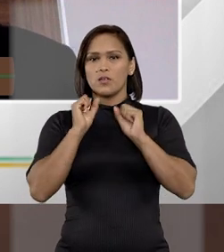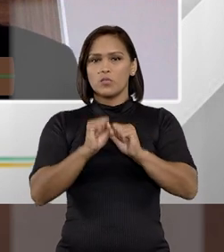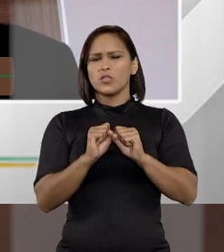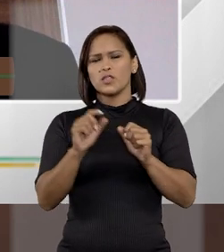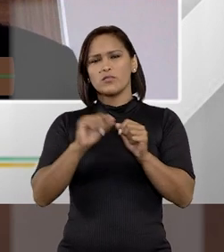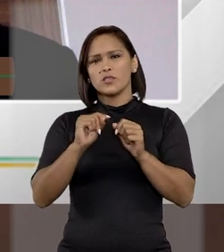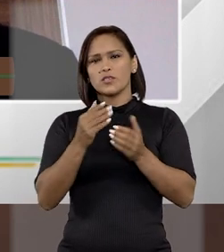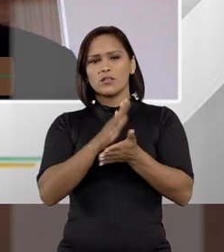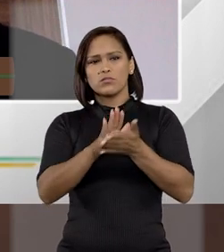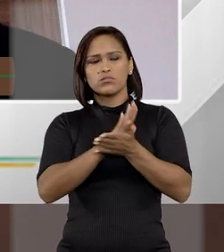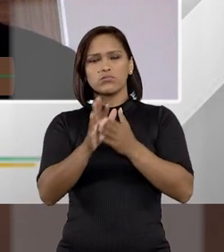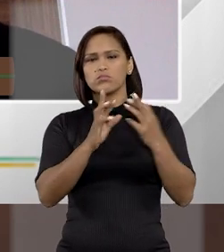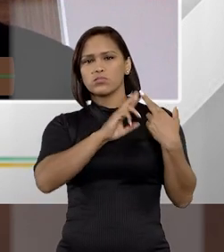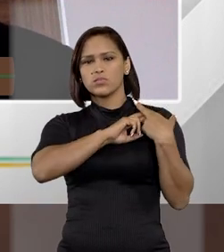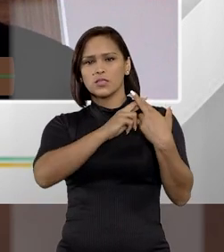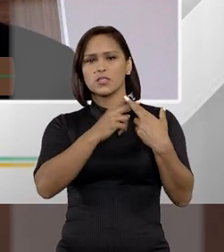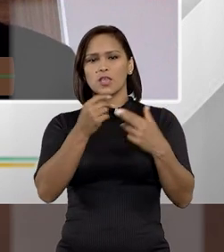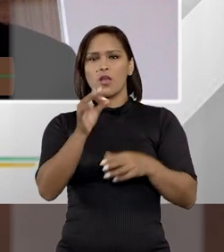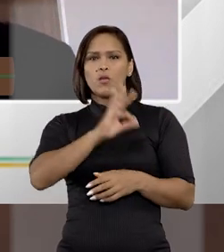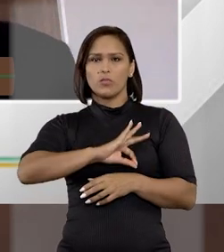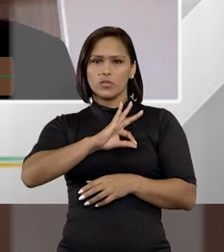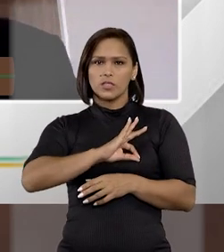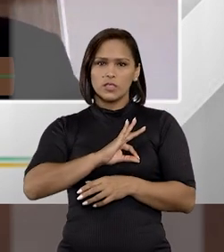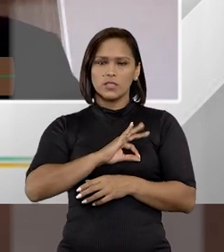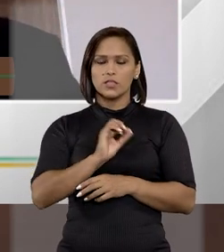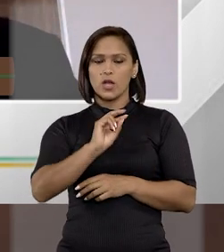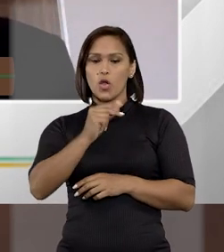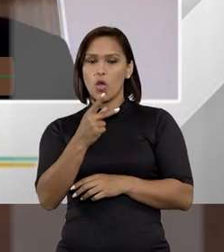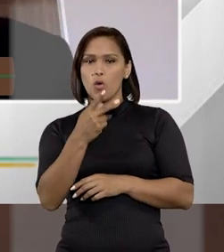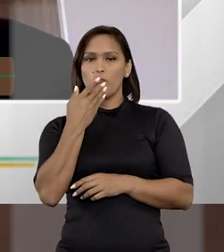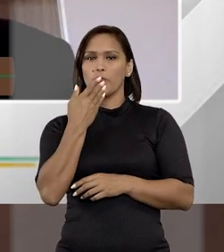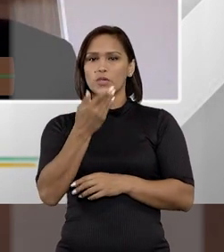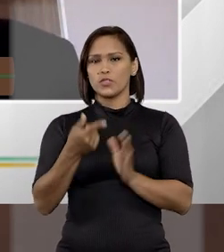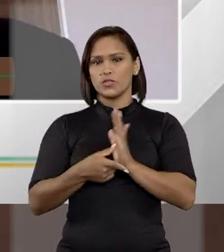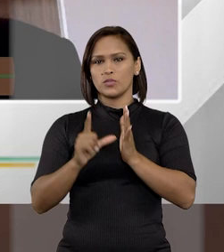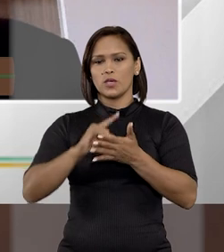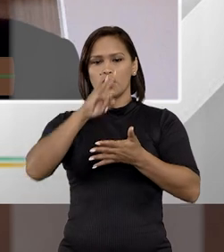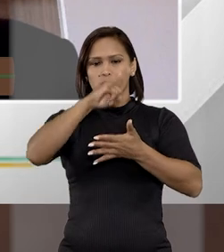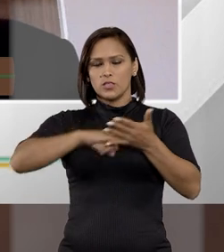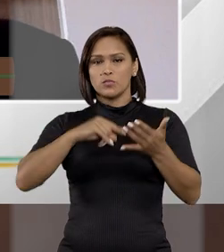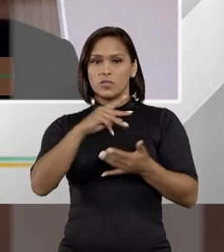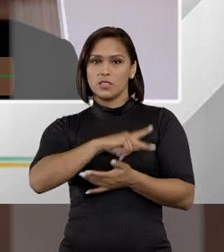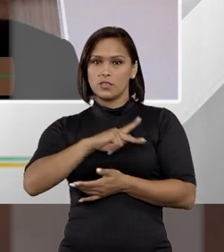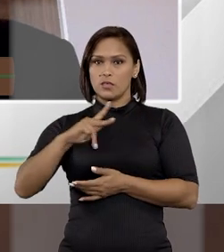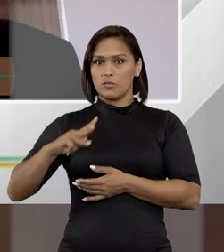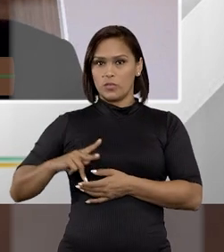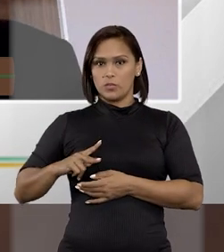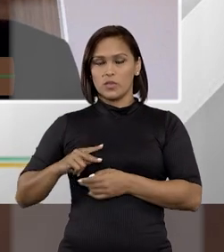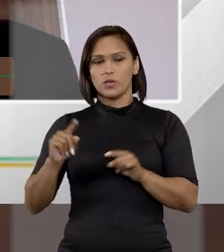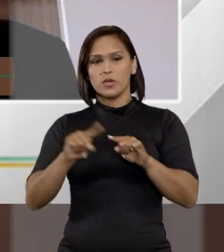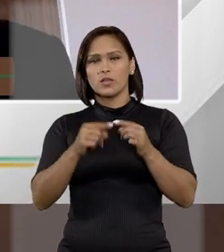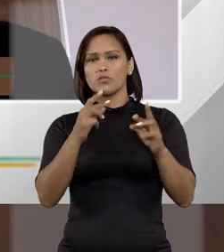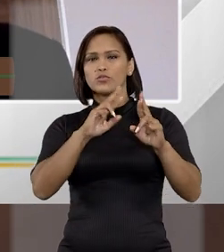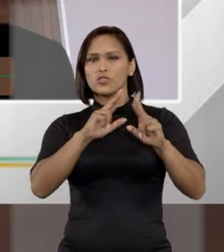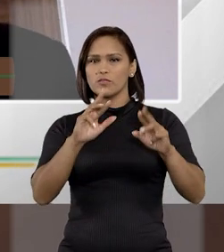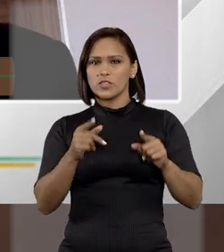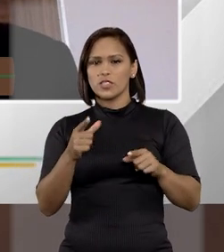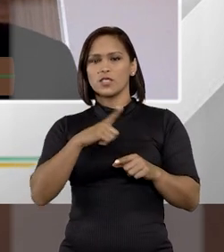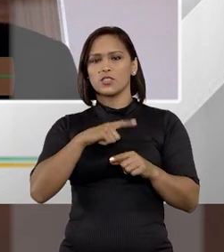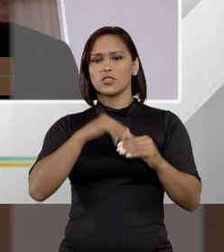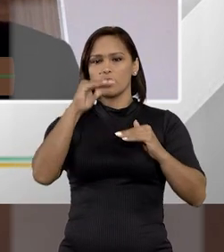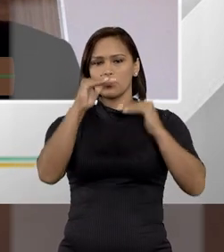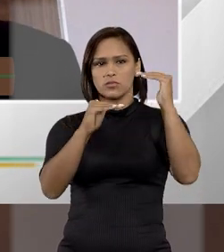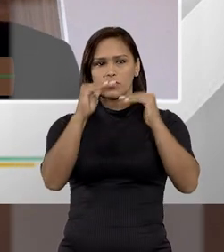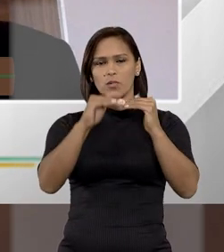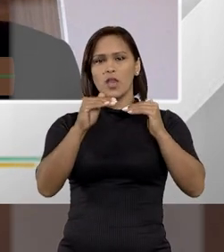poderia fazer isso sem qualquer representação da autoridade policial ou requisição do Ministério Público. Então, havia uma divergência